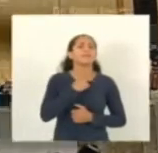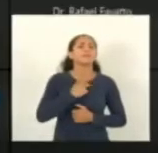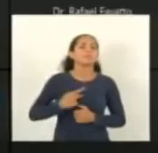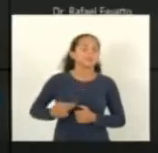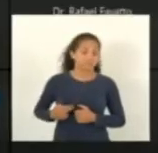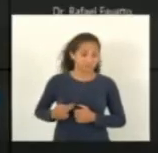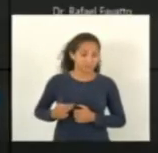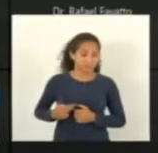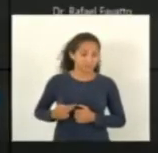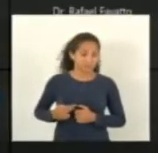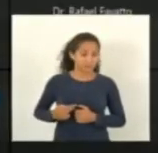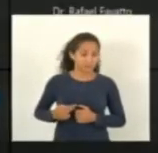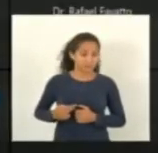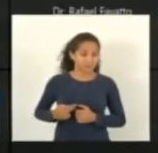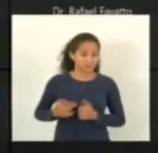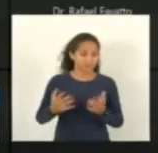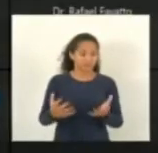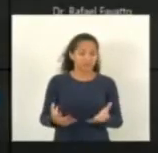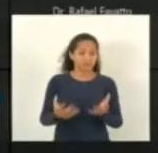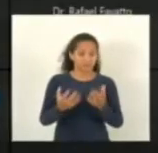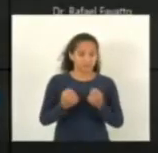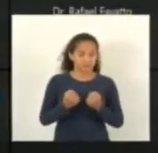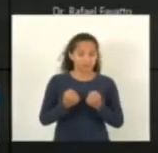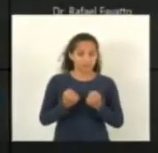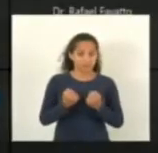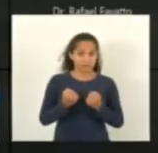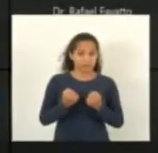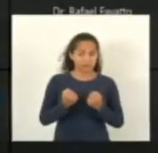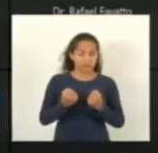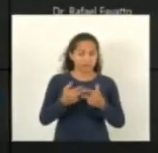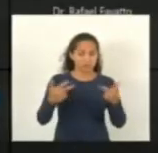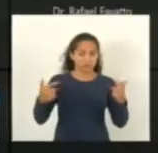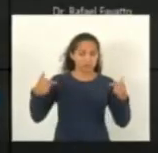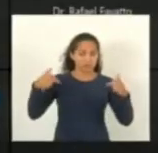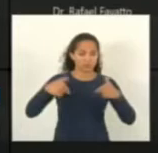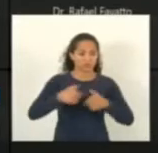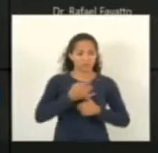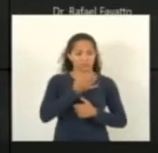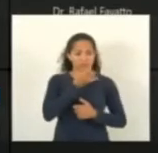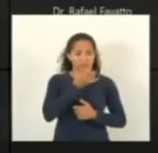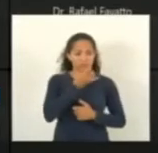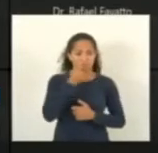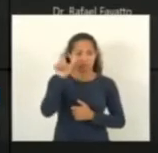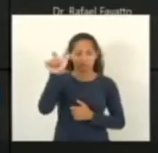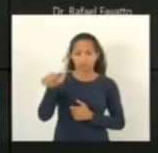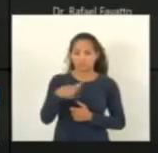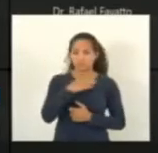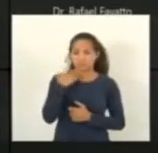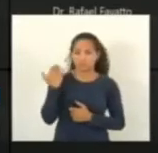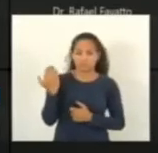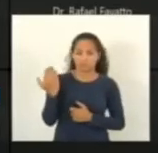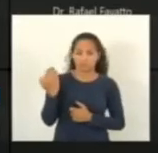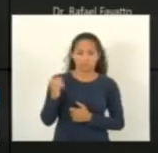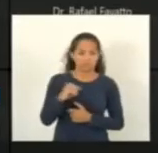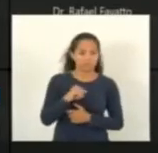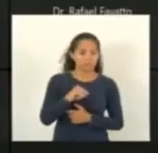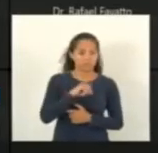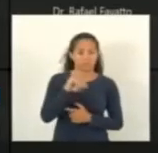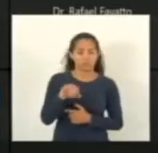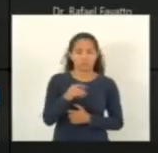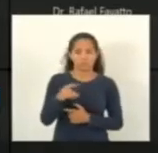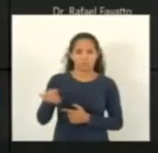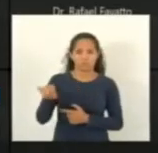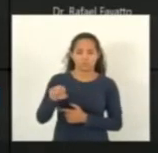Assembleia eu acabo de receber uma notícia muito triste aqui em Cachoeiro do falecimento do João Bisse o João Vim do